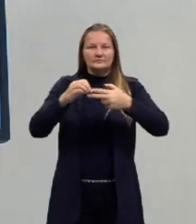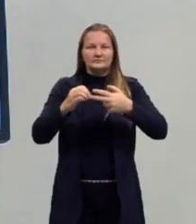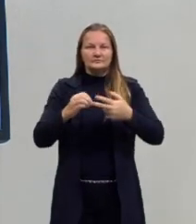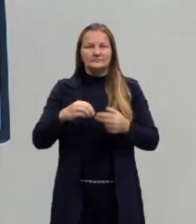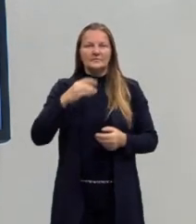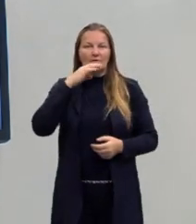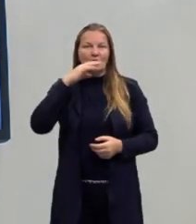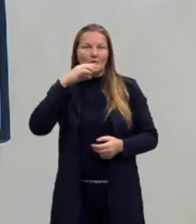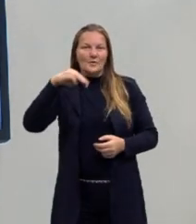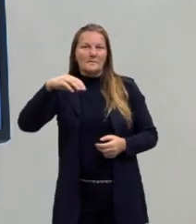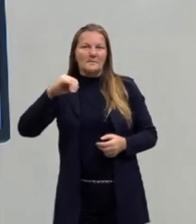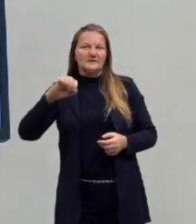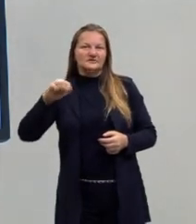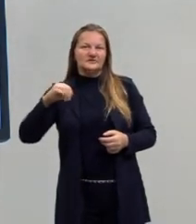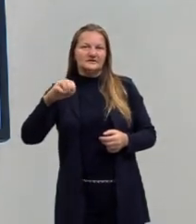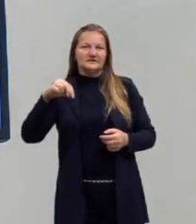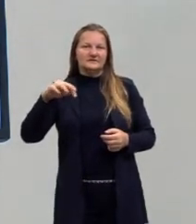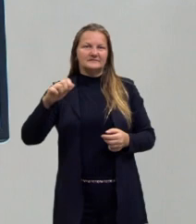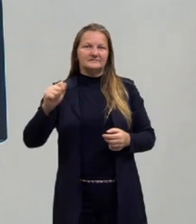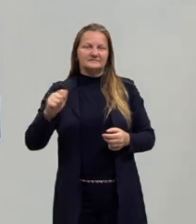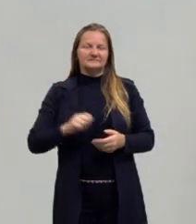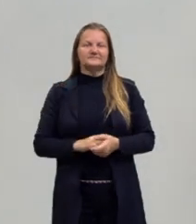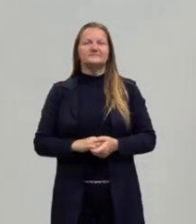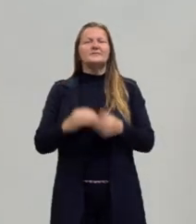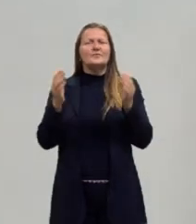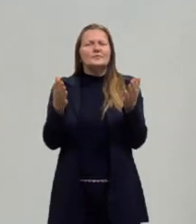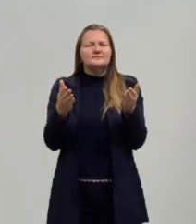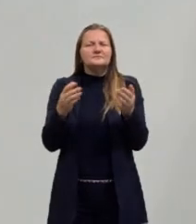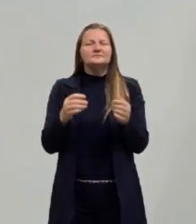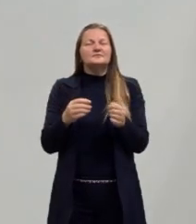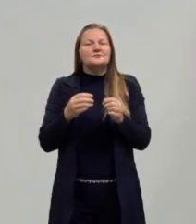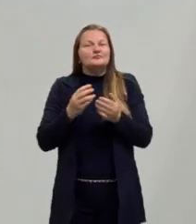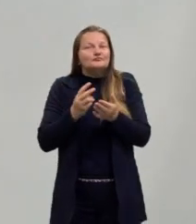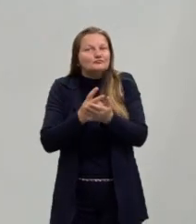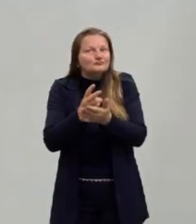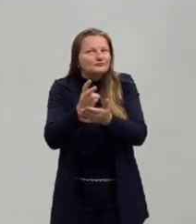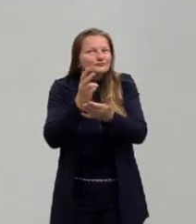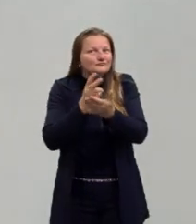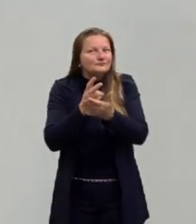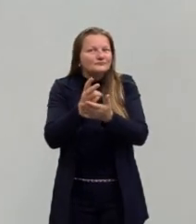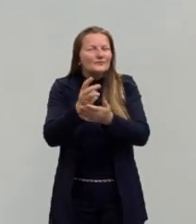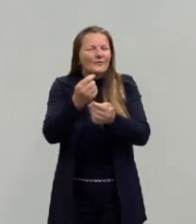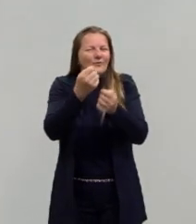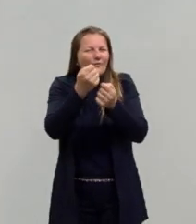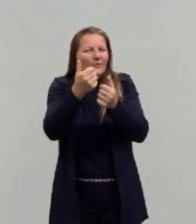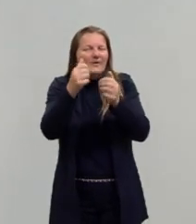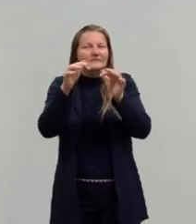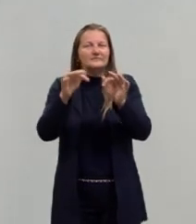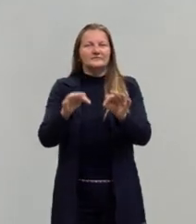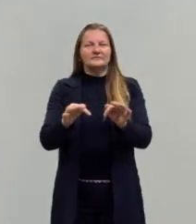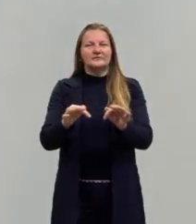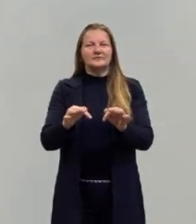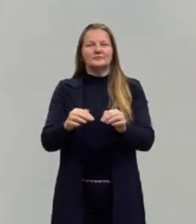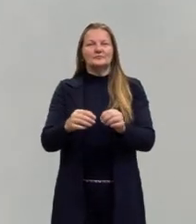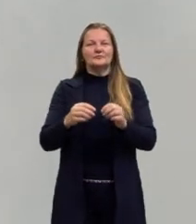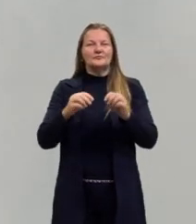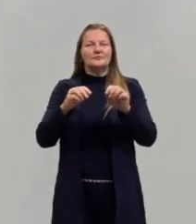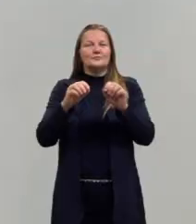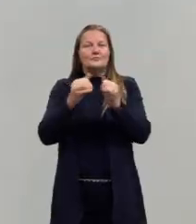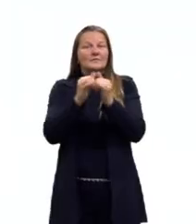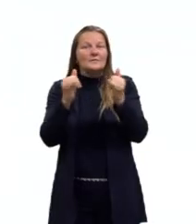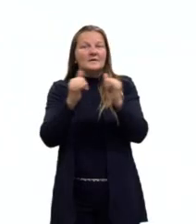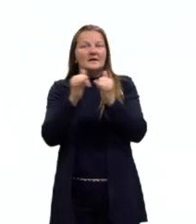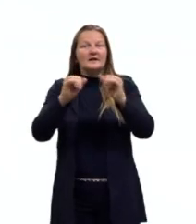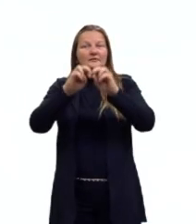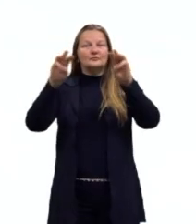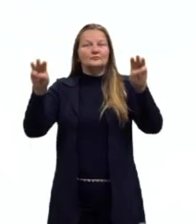-ENEM na cor magenta. Então pessoal, hoje a gente está se encaminhando para quase a finalização sobre eletromagnetismo.